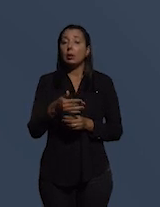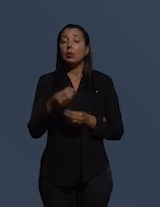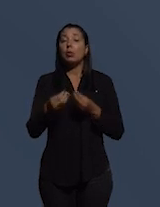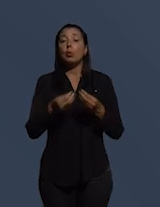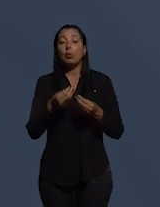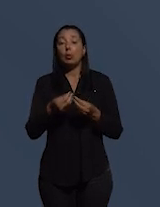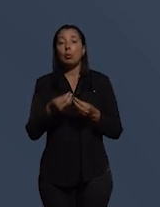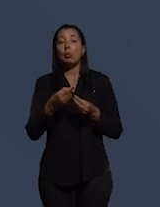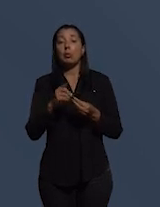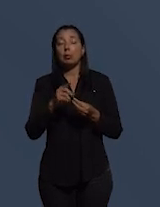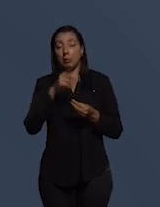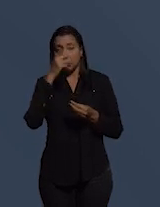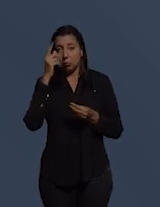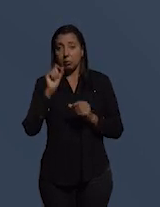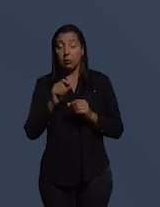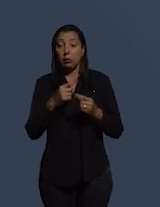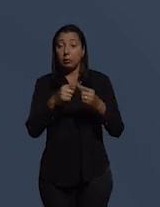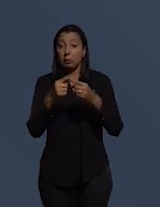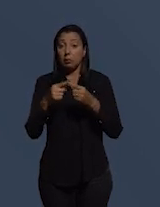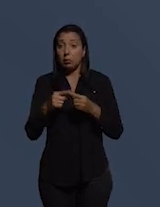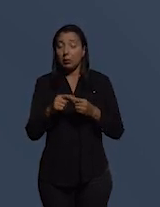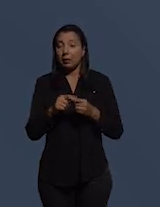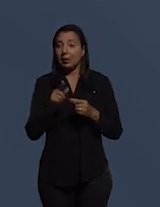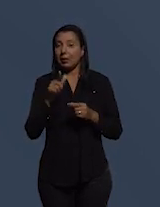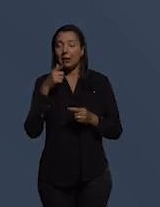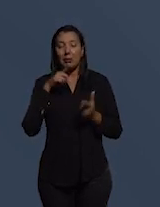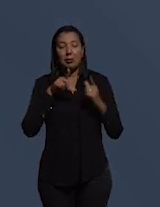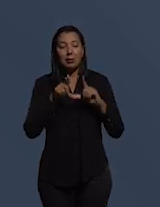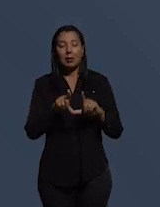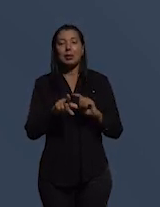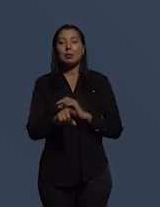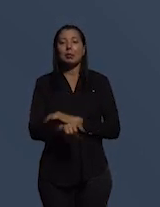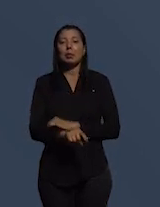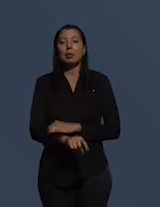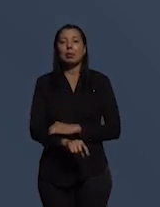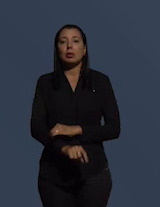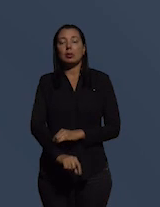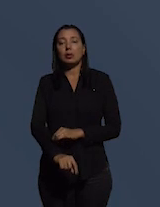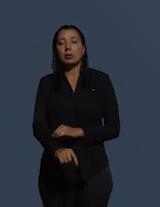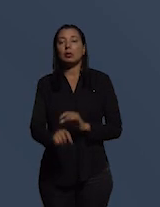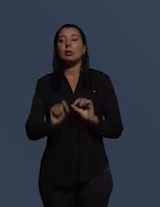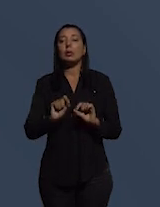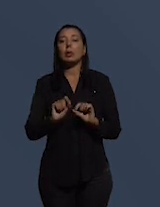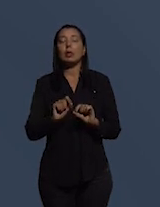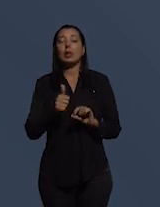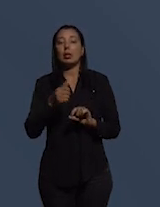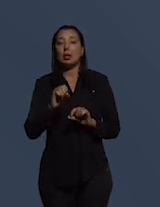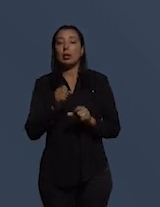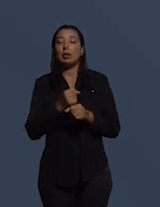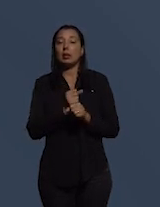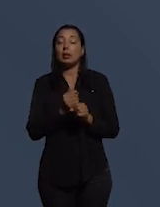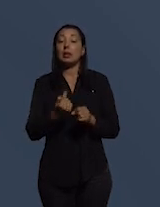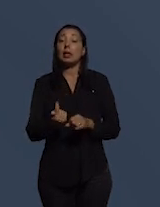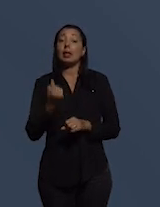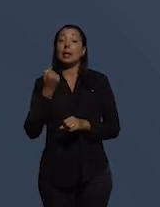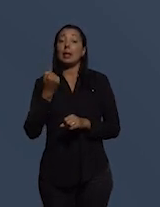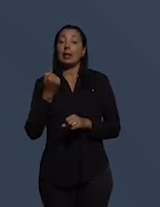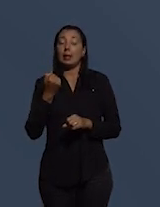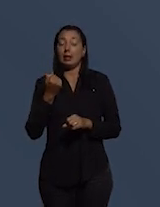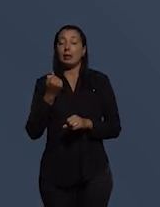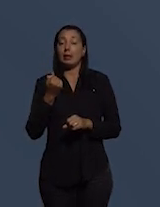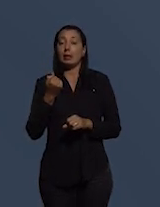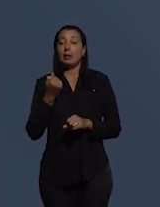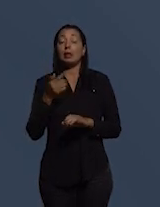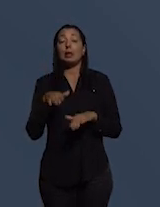para os cidadãos porque nós não conseguimos olhar isso de dez anos para trás anterior a dez anos